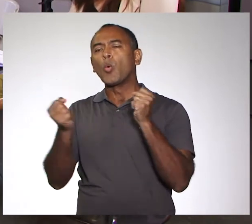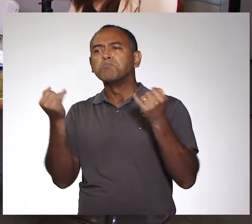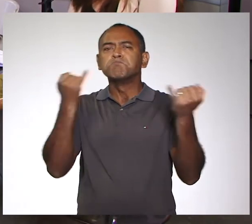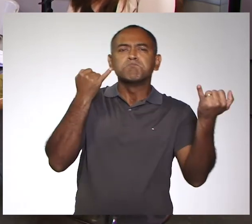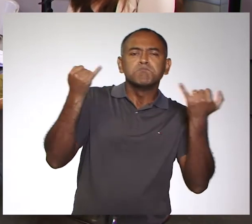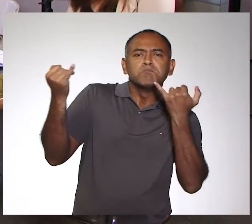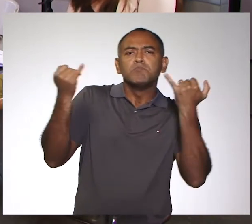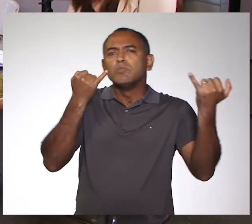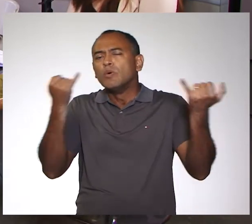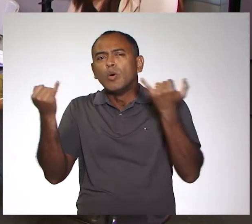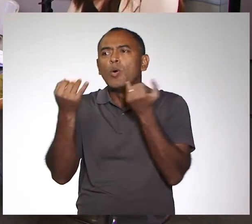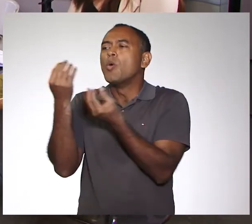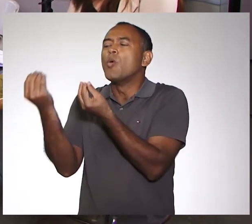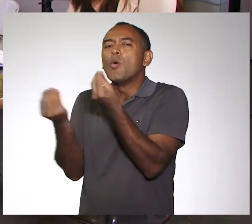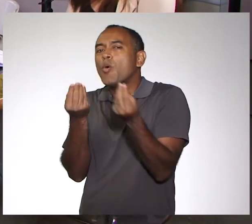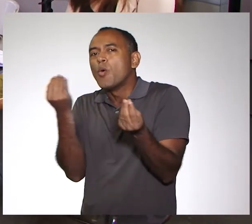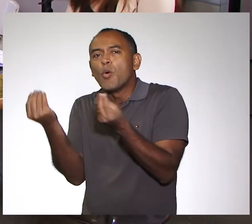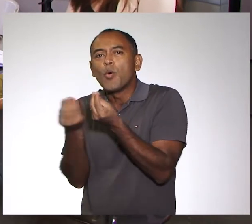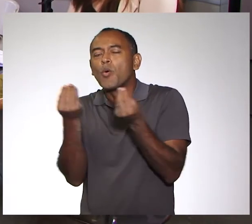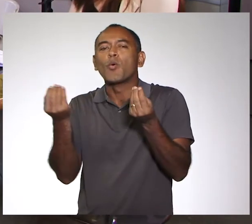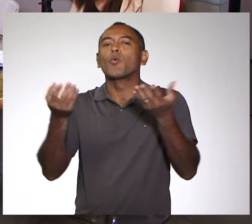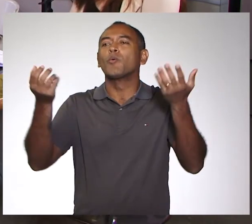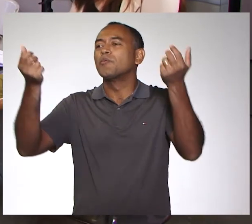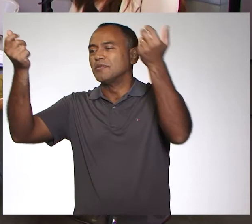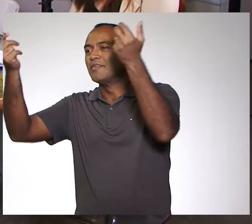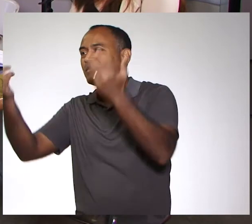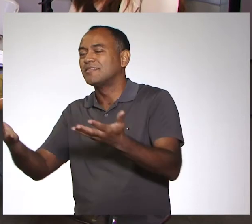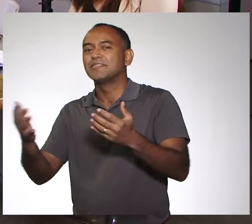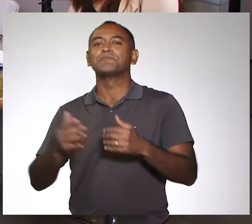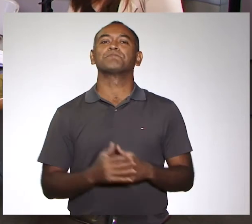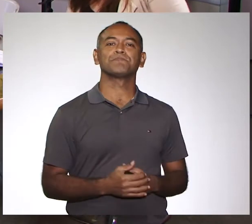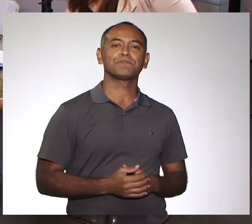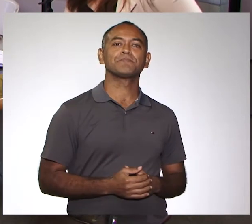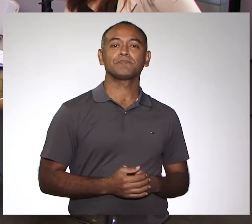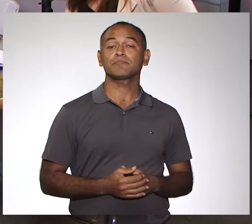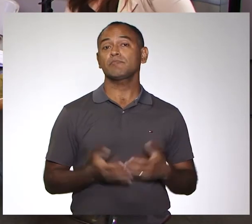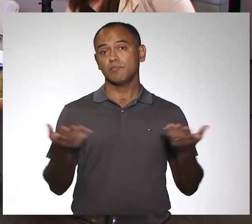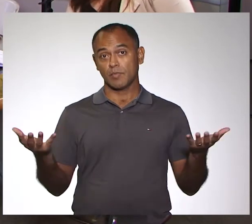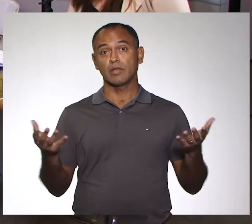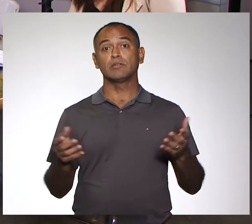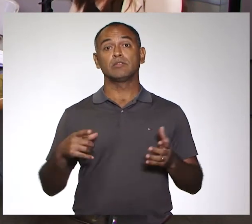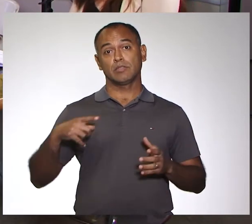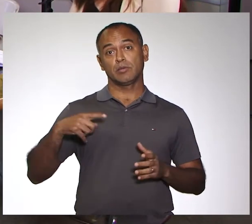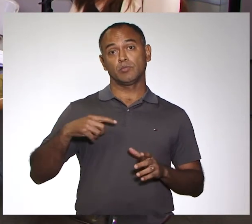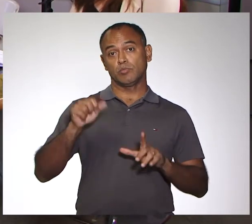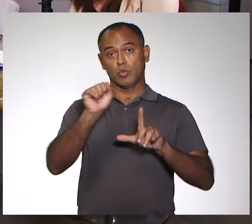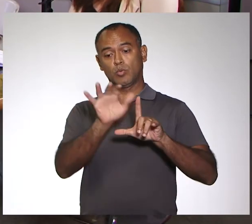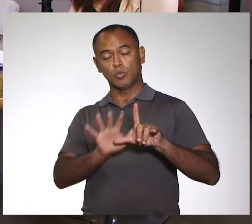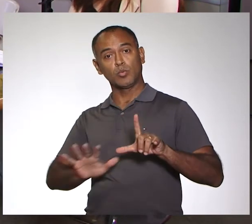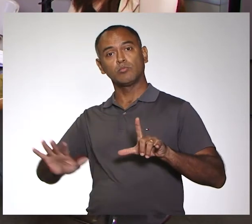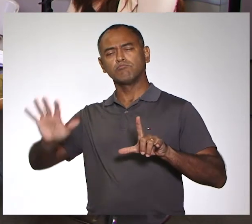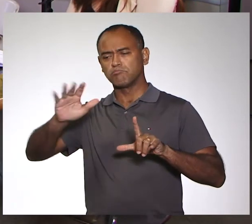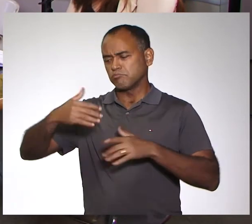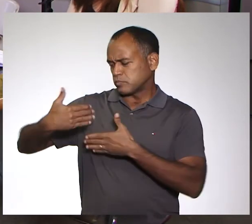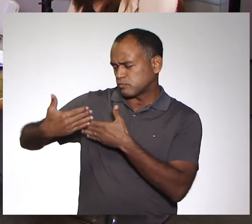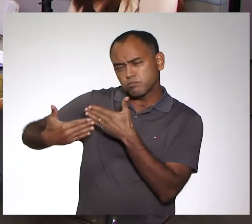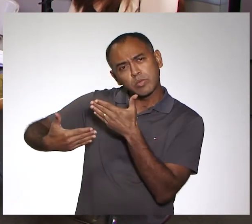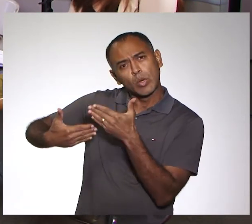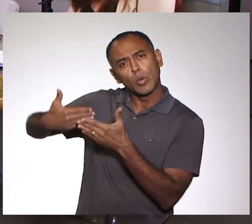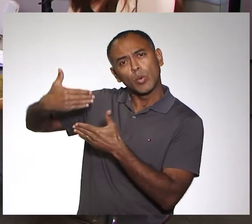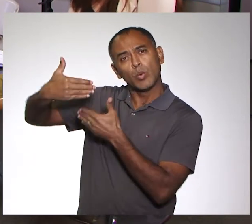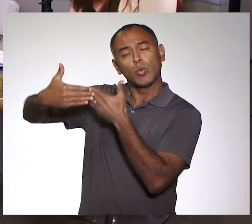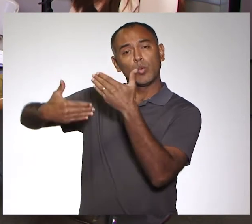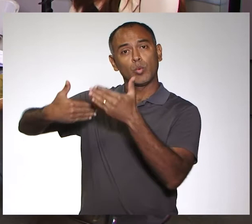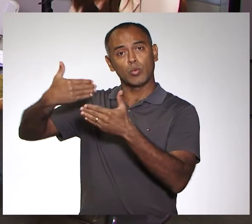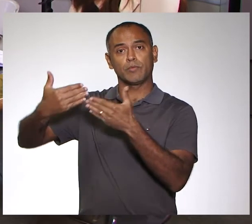pode fazer para se informar mais, para ter mais informações a respeito desse mestrado? Nós temos uma página em criação